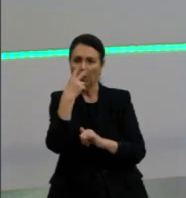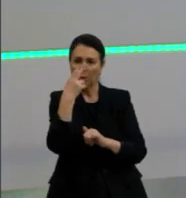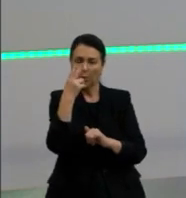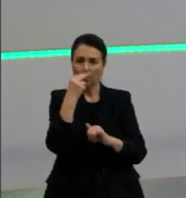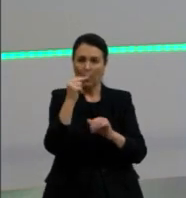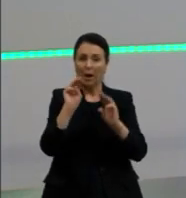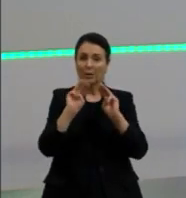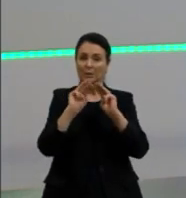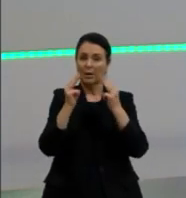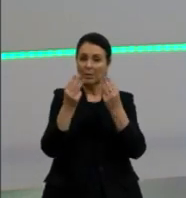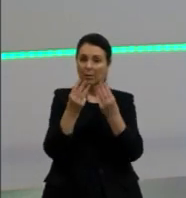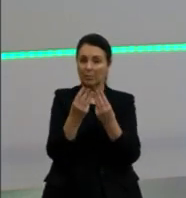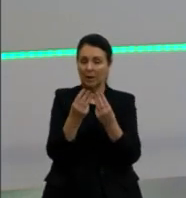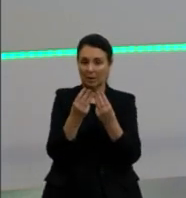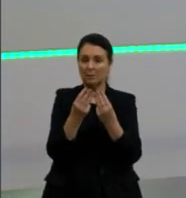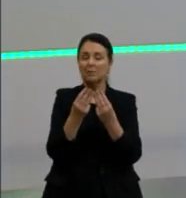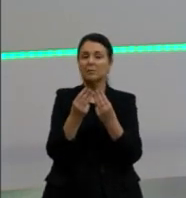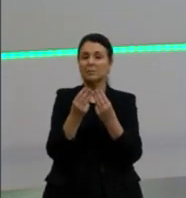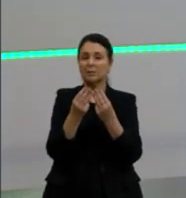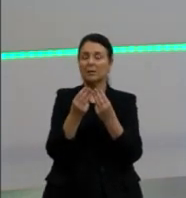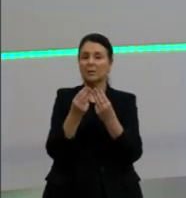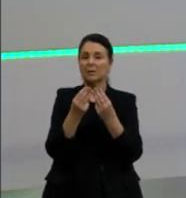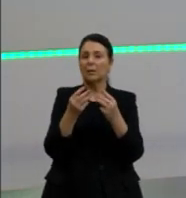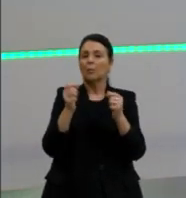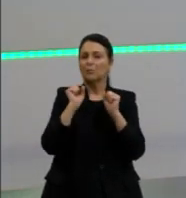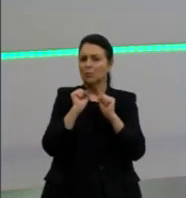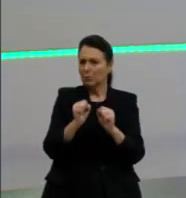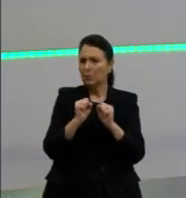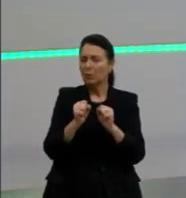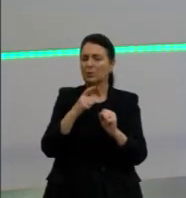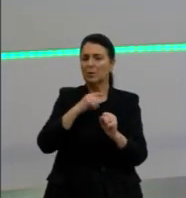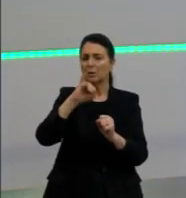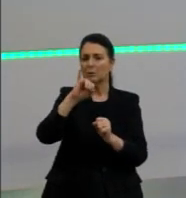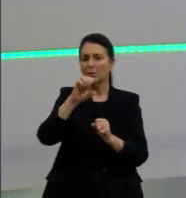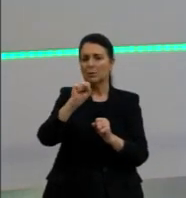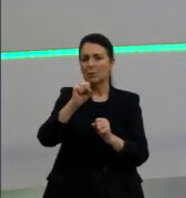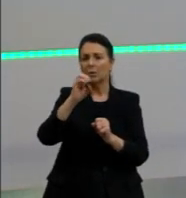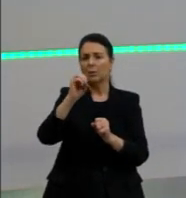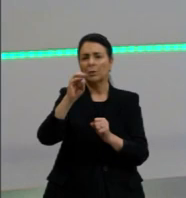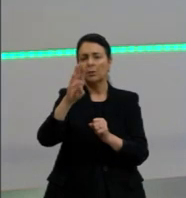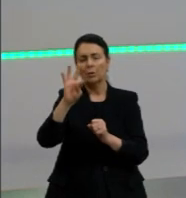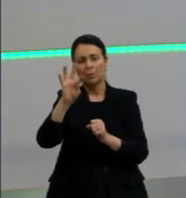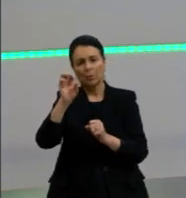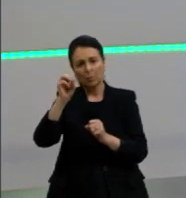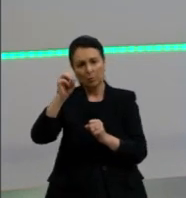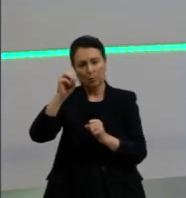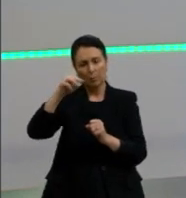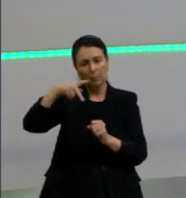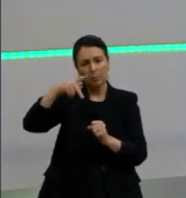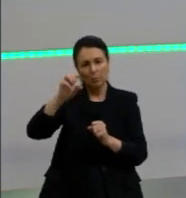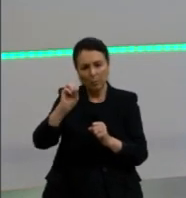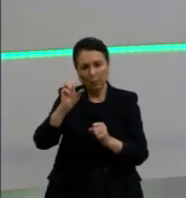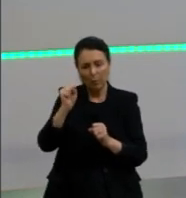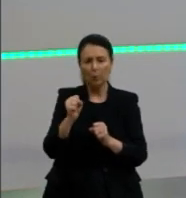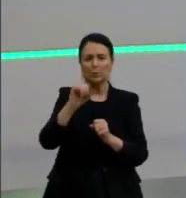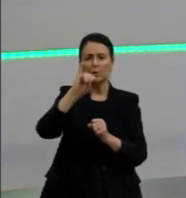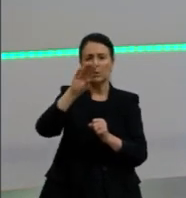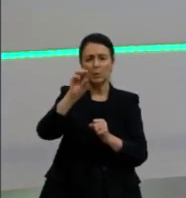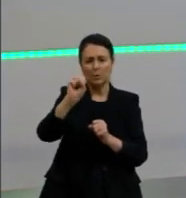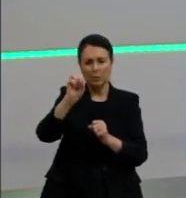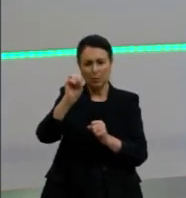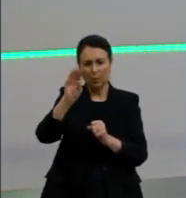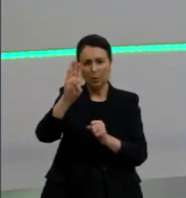suas outras propriedades, porque a gente pode ter os isótopos, os isóboros, a gente pode ter os diferentes átomos.